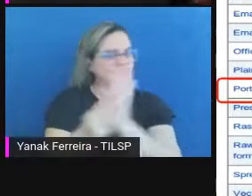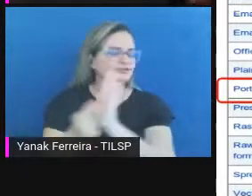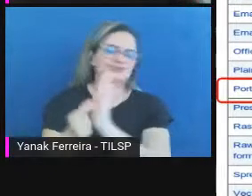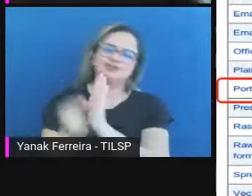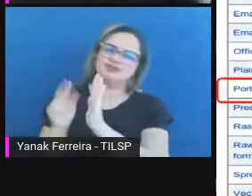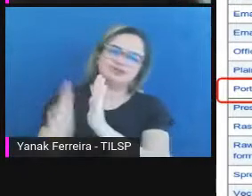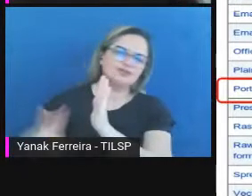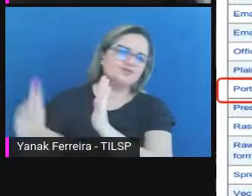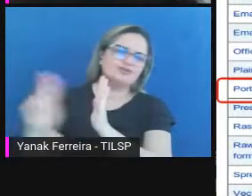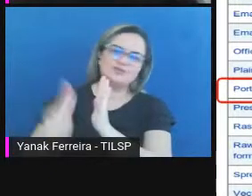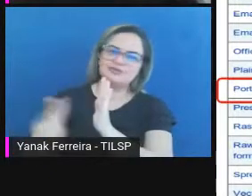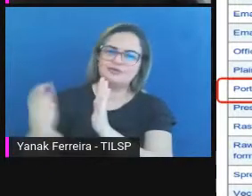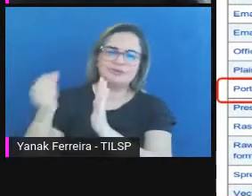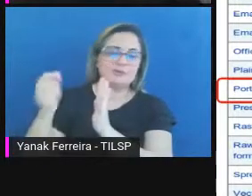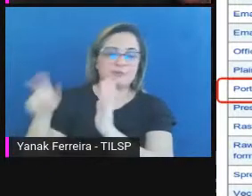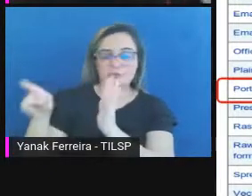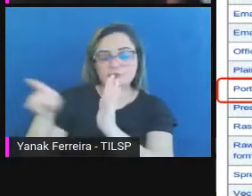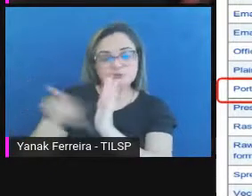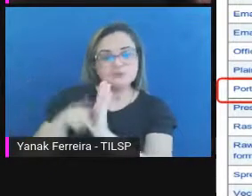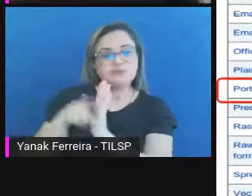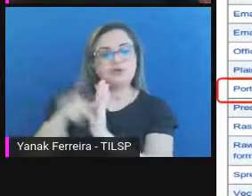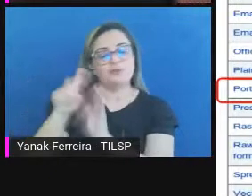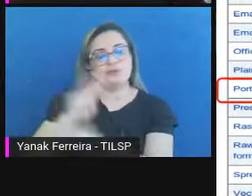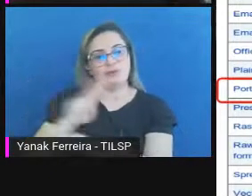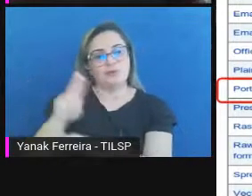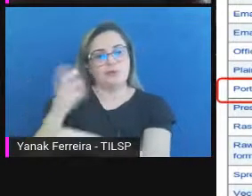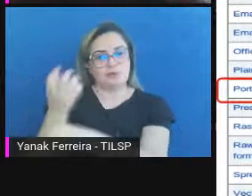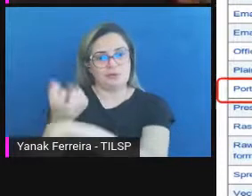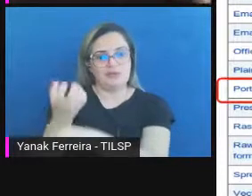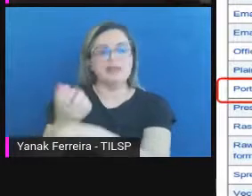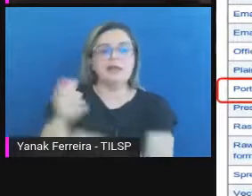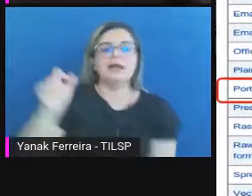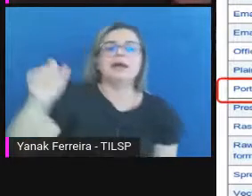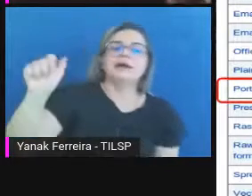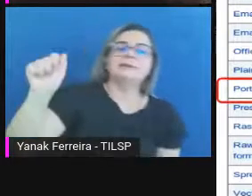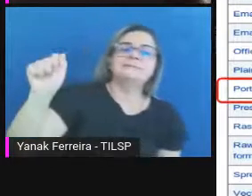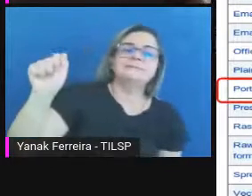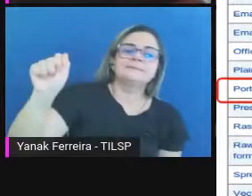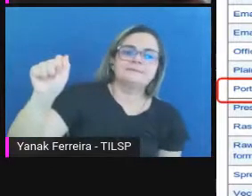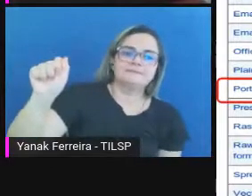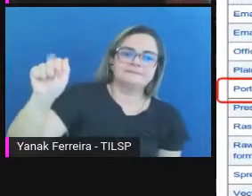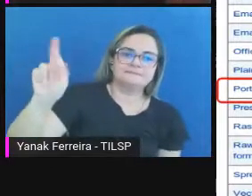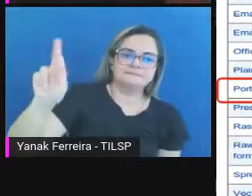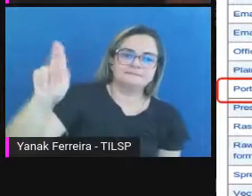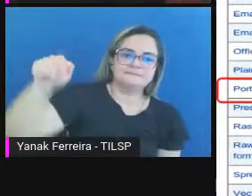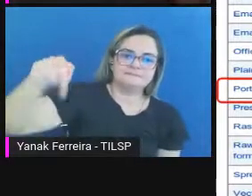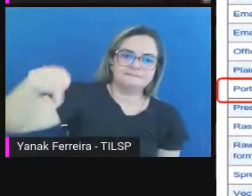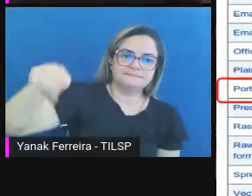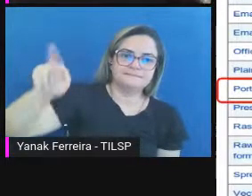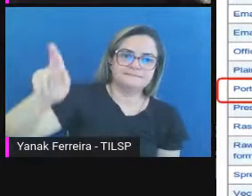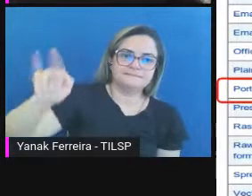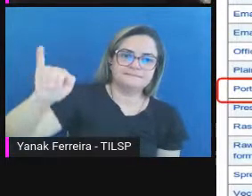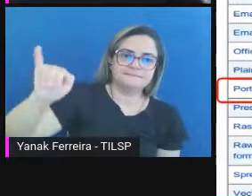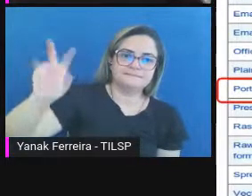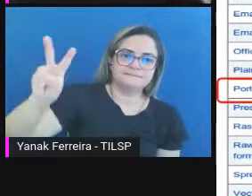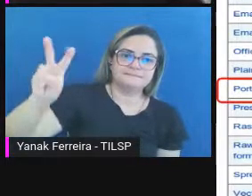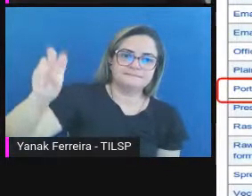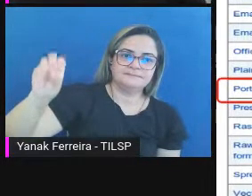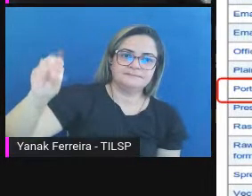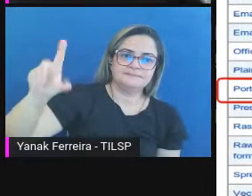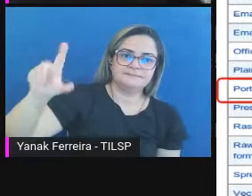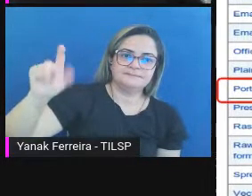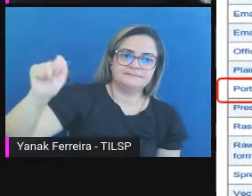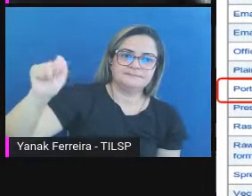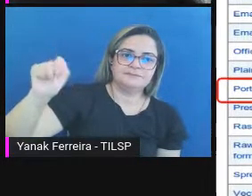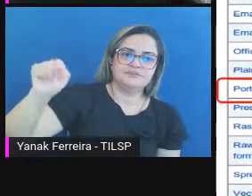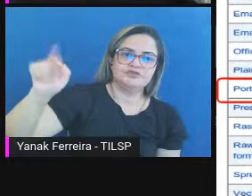de arquivologia, e imagino que estejam sendo usados em alguns cursos de biblioteconomia também, o